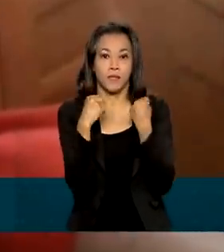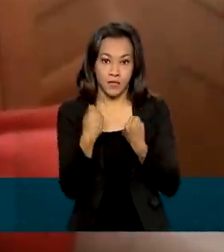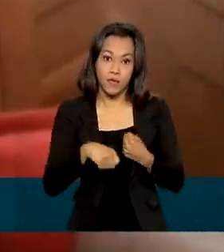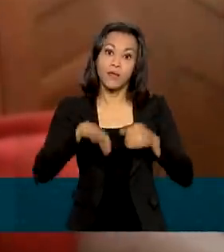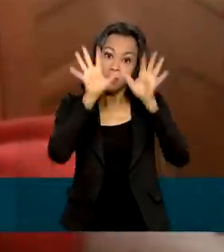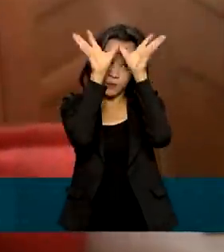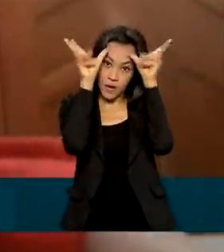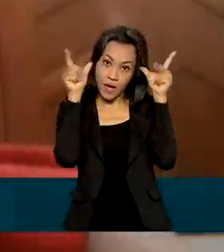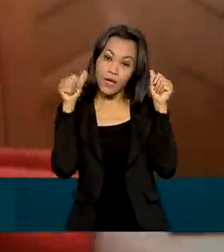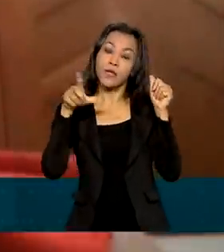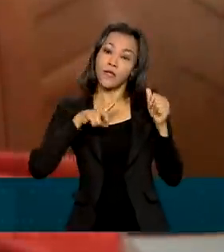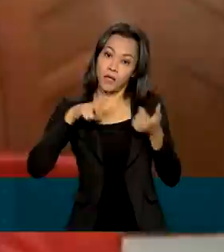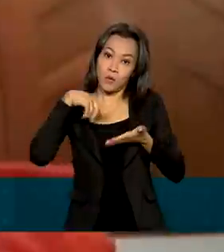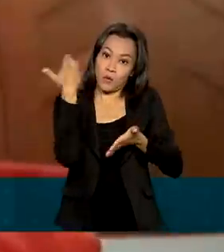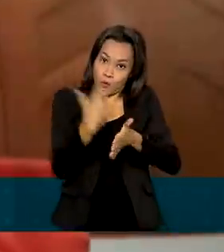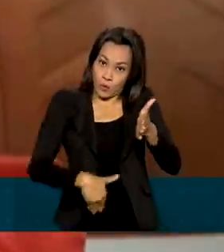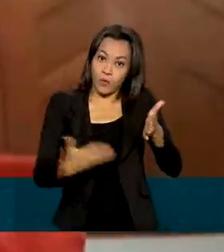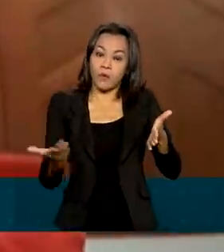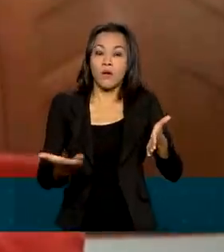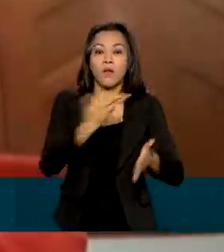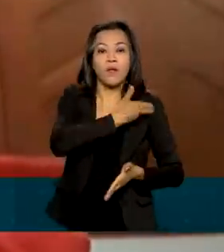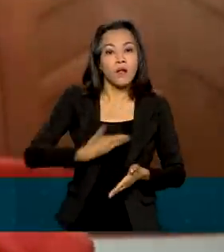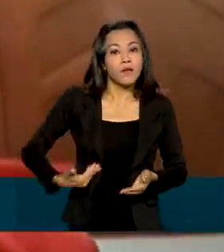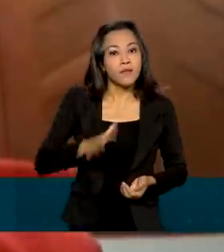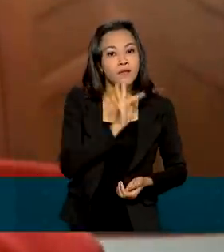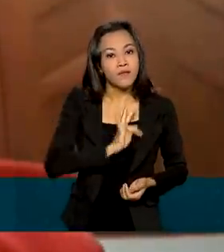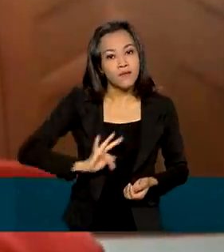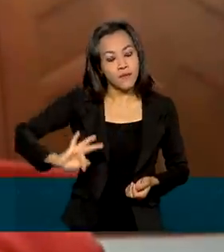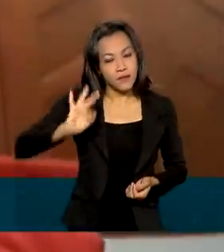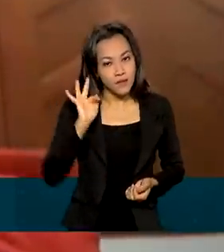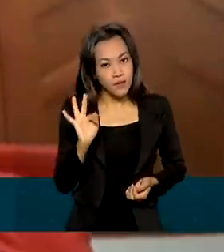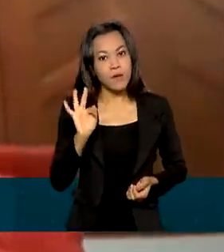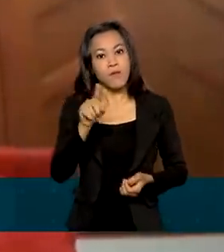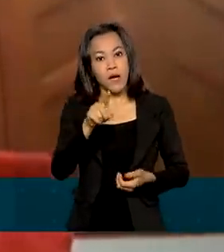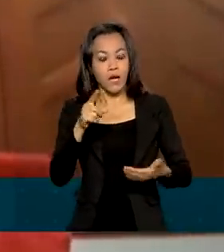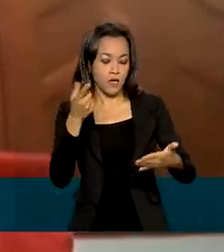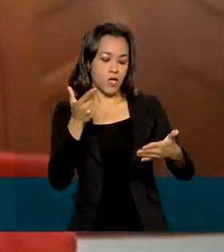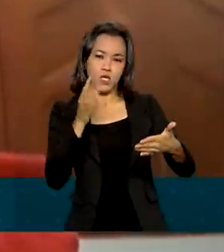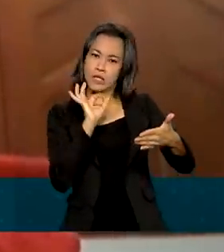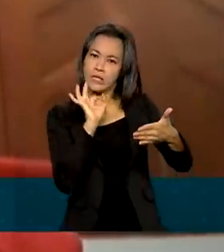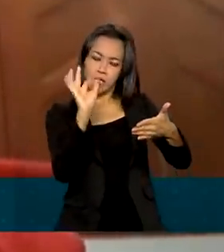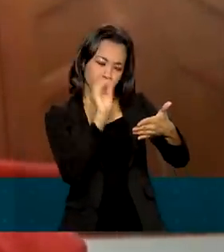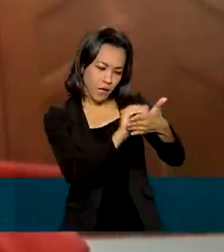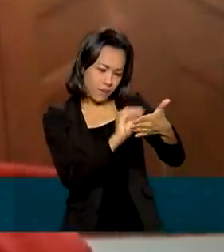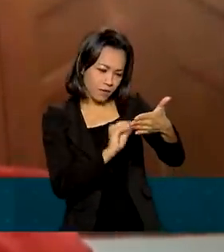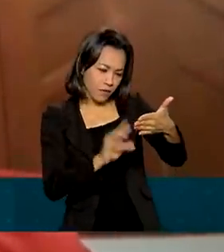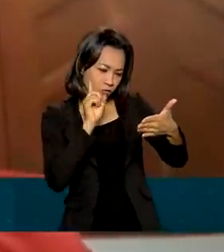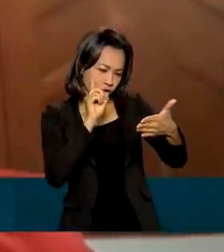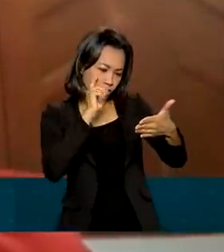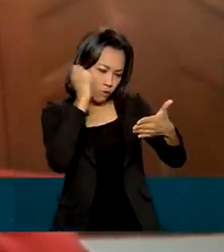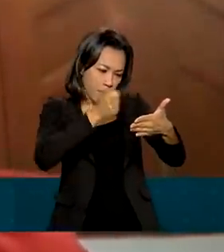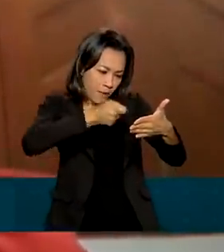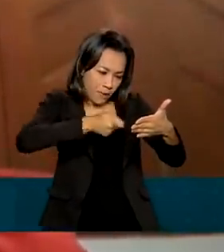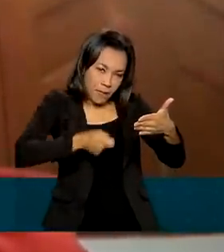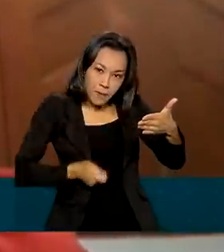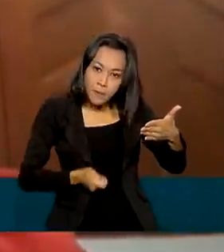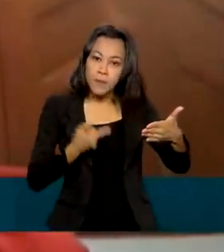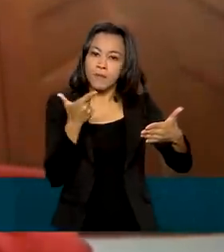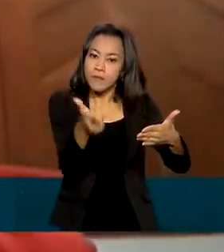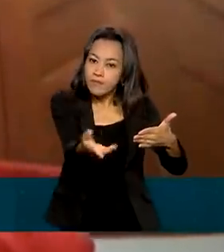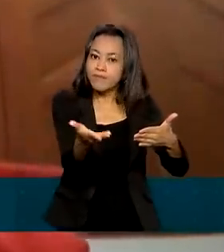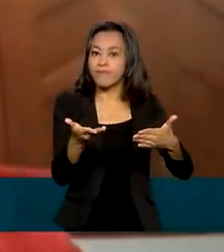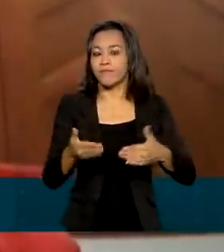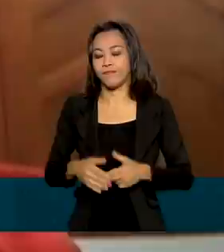agora com um desconto concedido pelo governo federal para colocar em dia as parcelas do Fundo de Financiamento Estudantil.